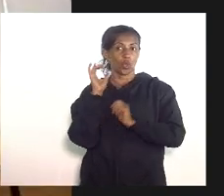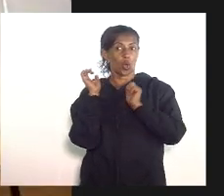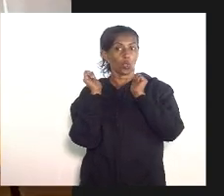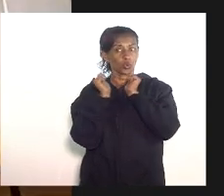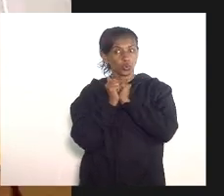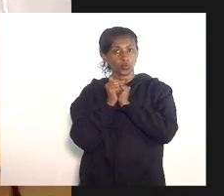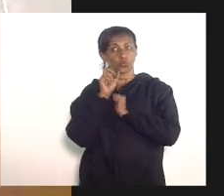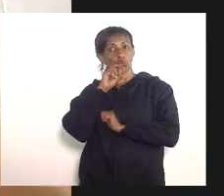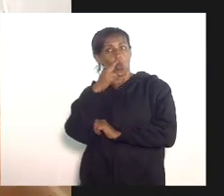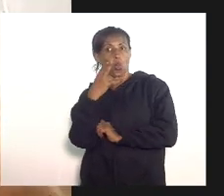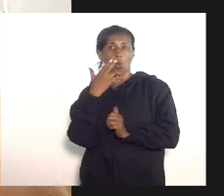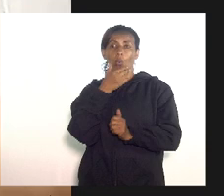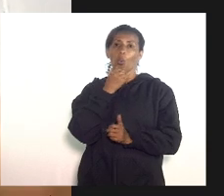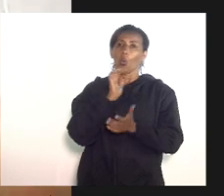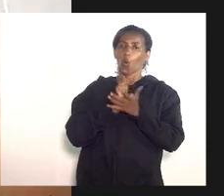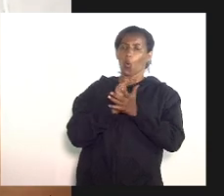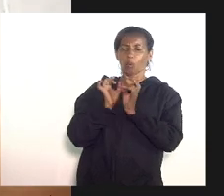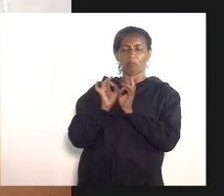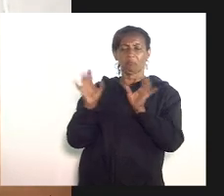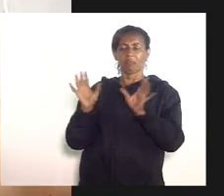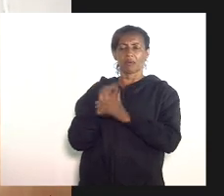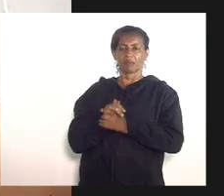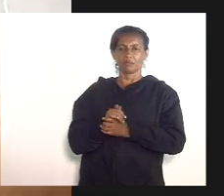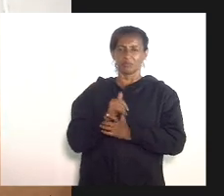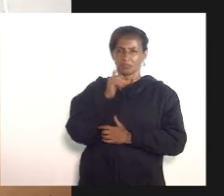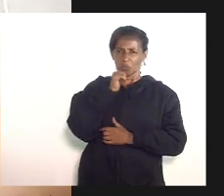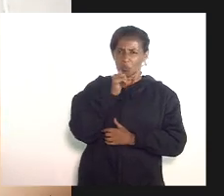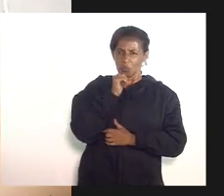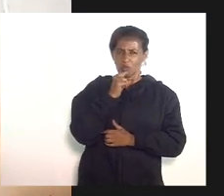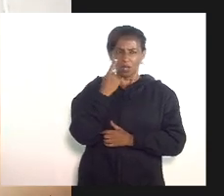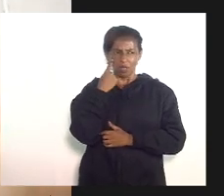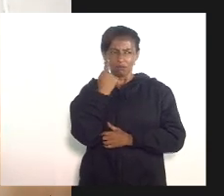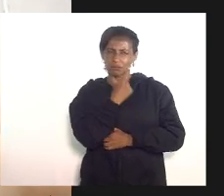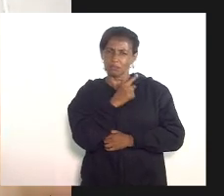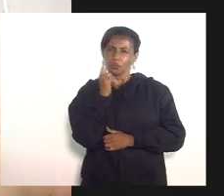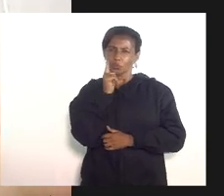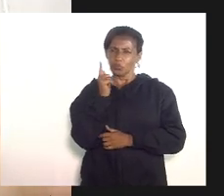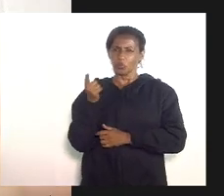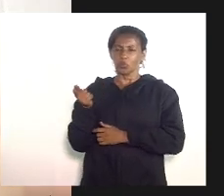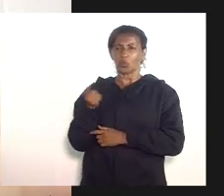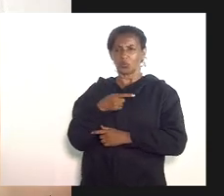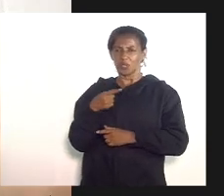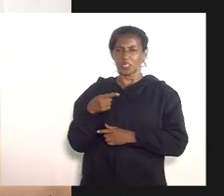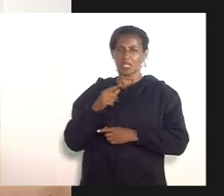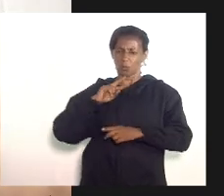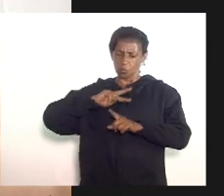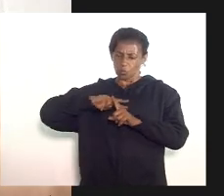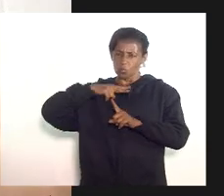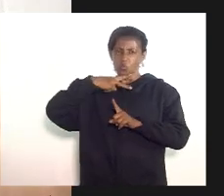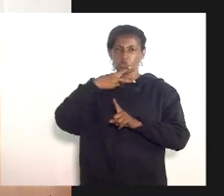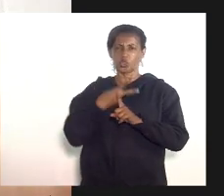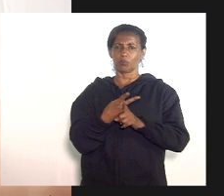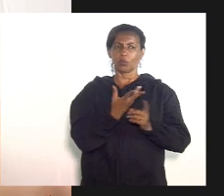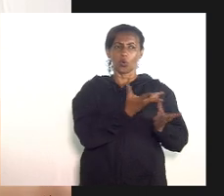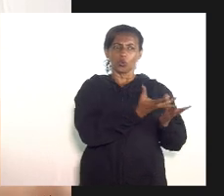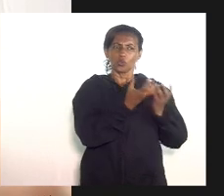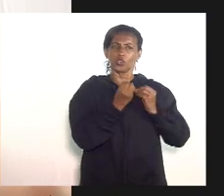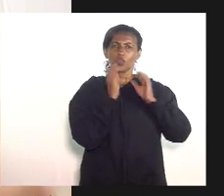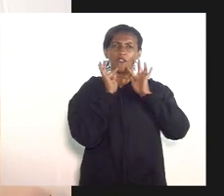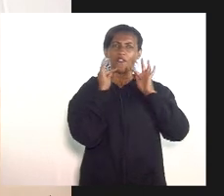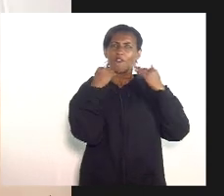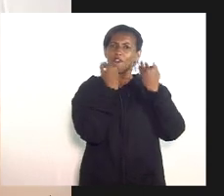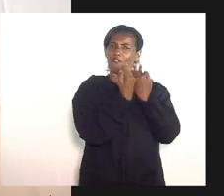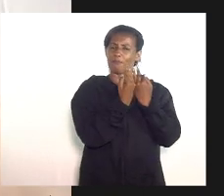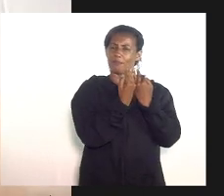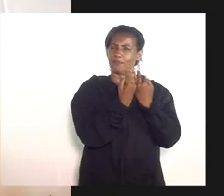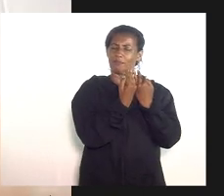Eufrásia demonstrou grande habilidade para os negócios multiplicando a herança que recebeu até os